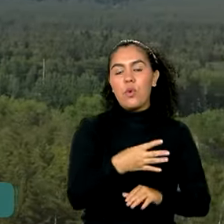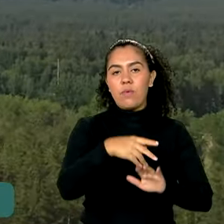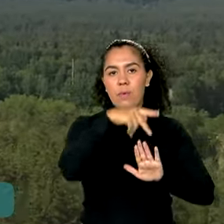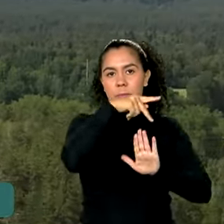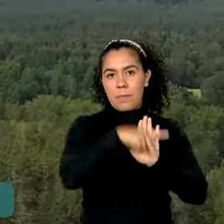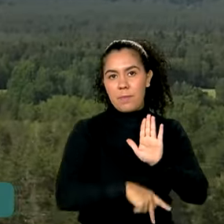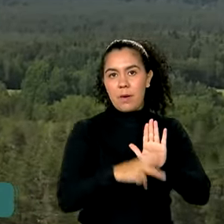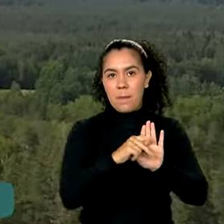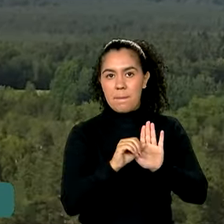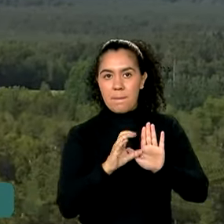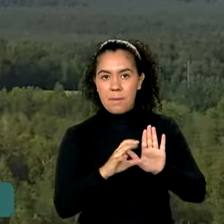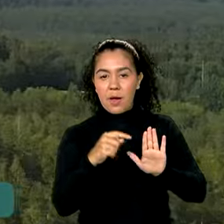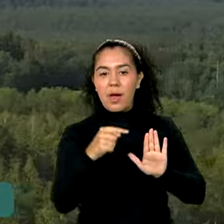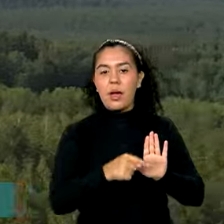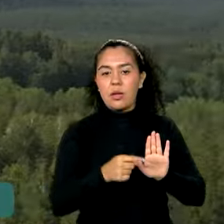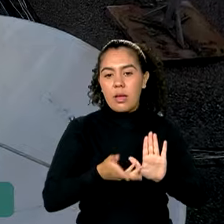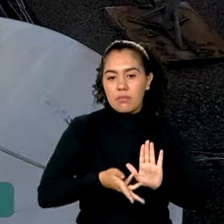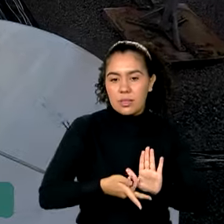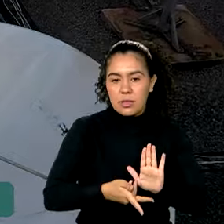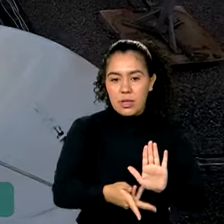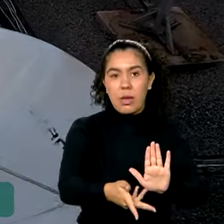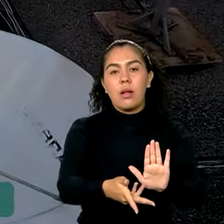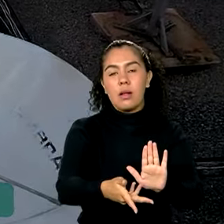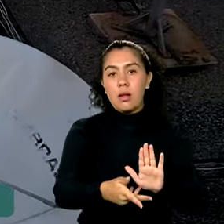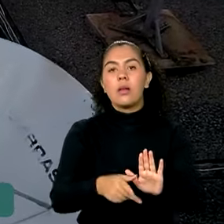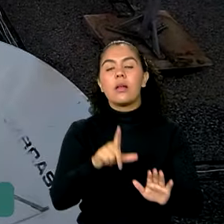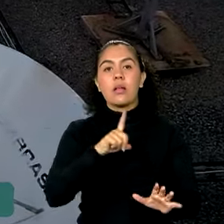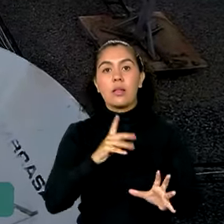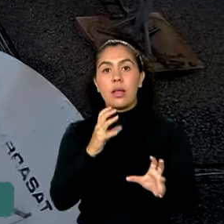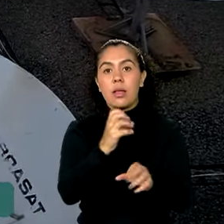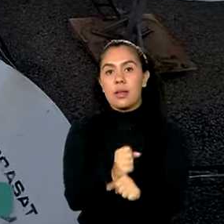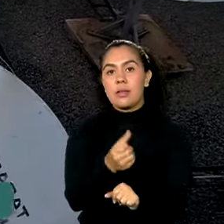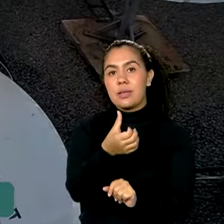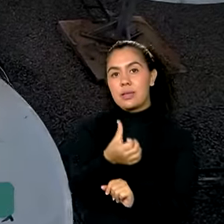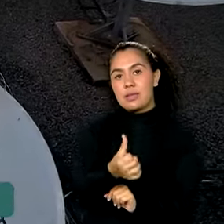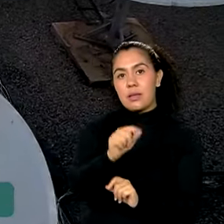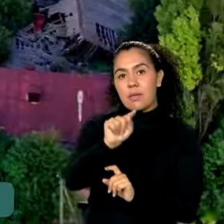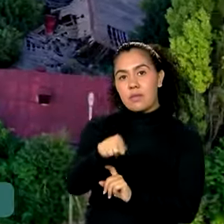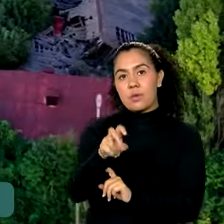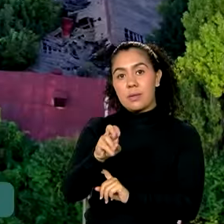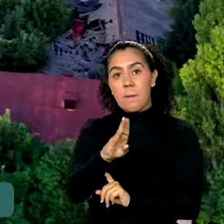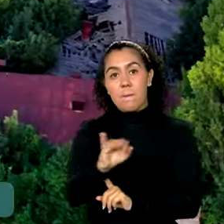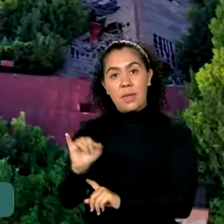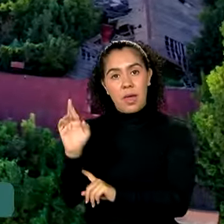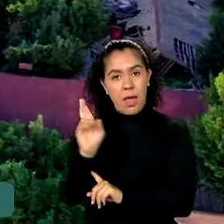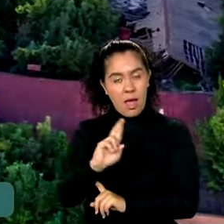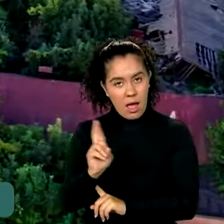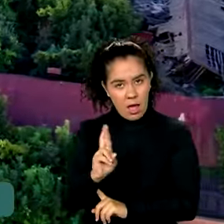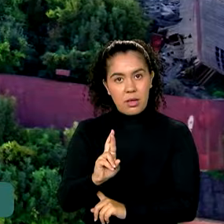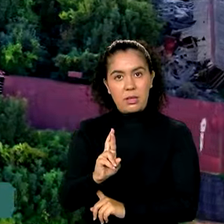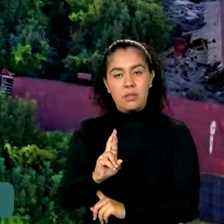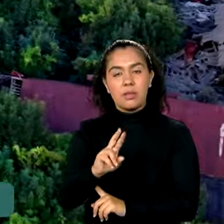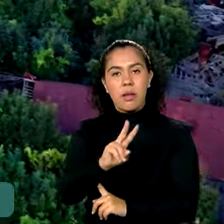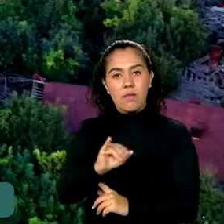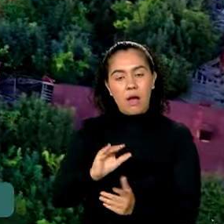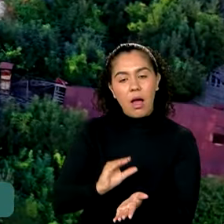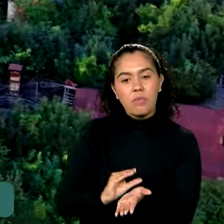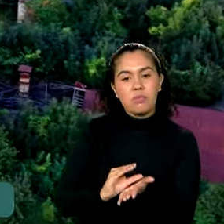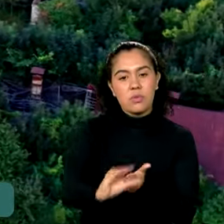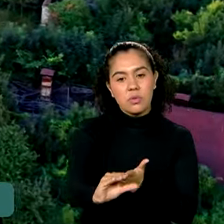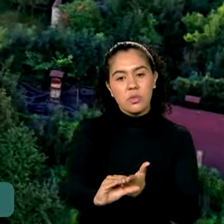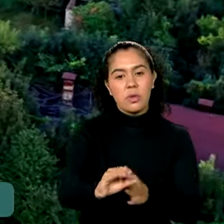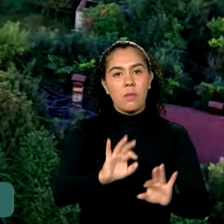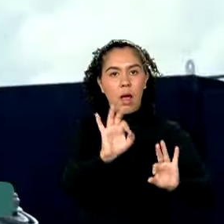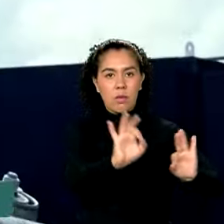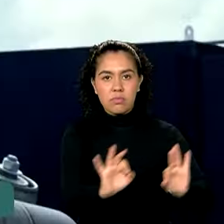Programa de Aceleração do Crescimento Cerca de 6 bilhões e meio de reais estão previstos para a montagem da